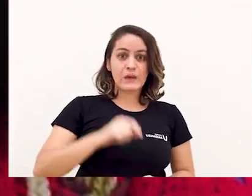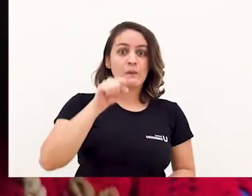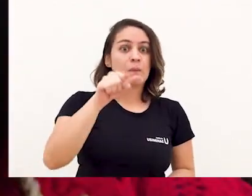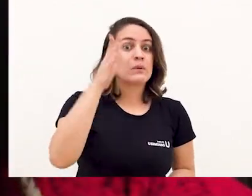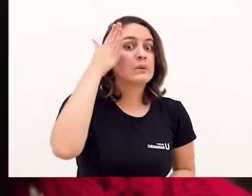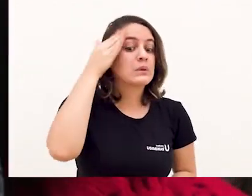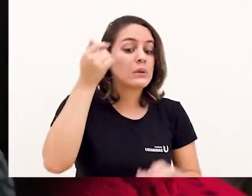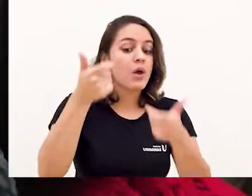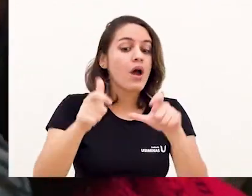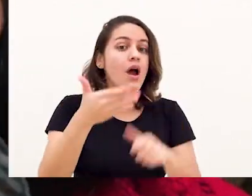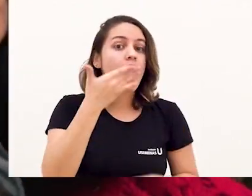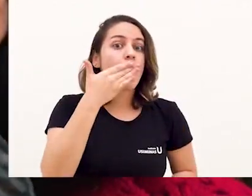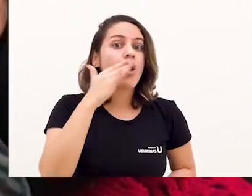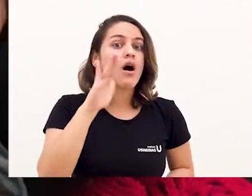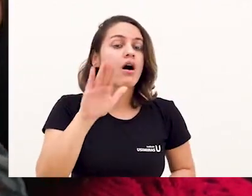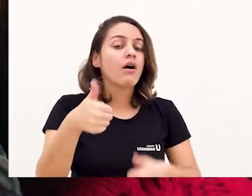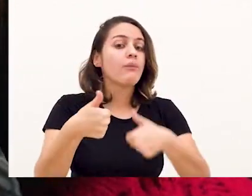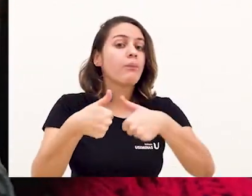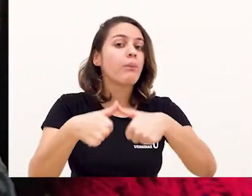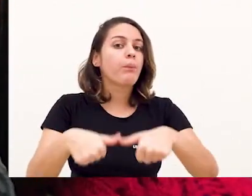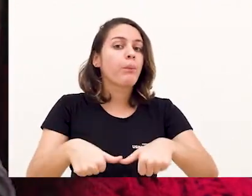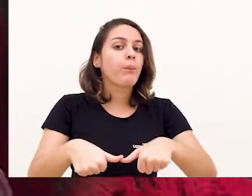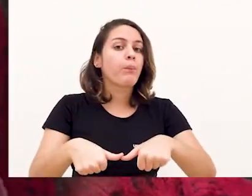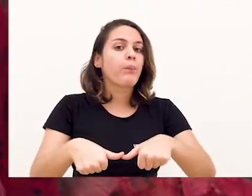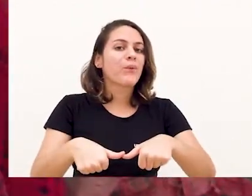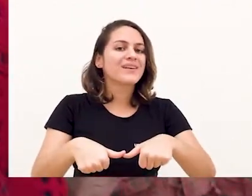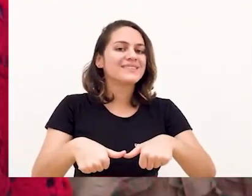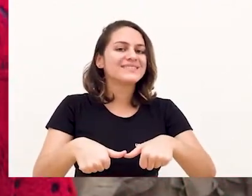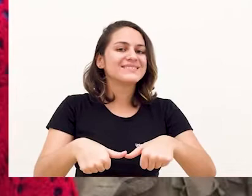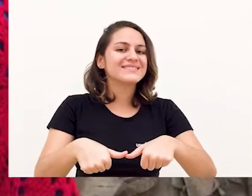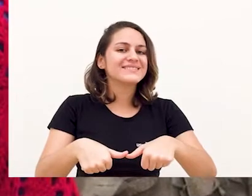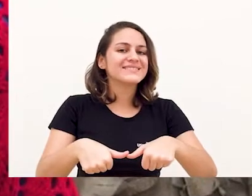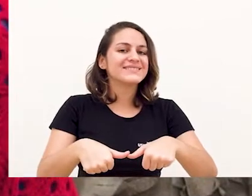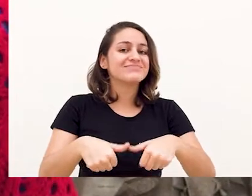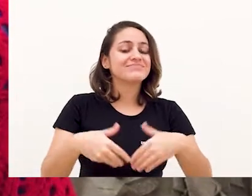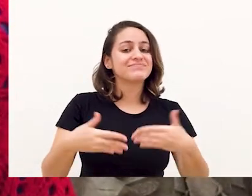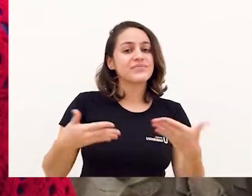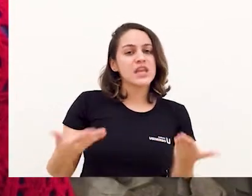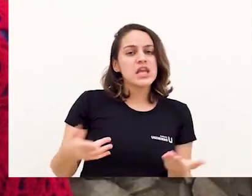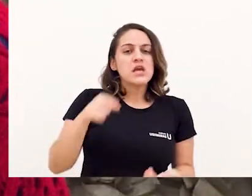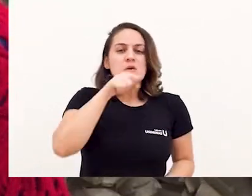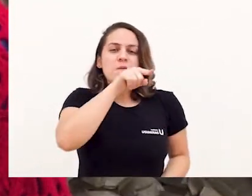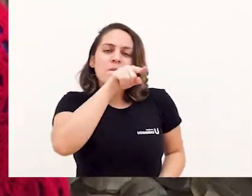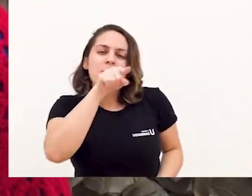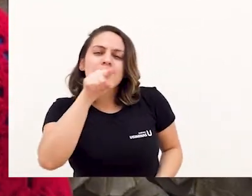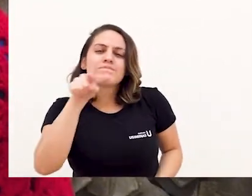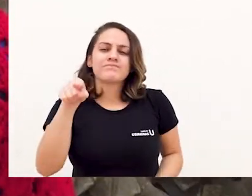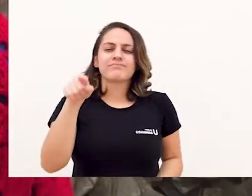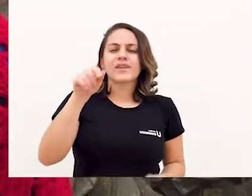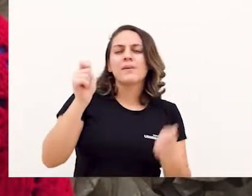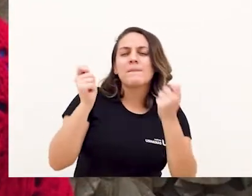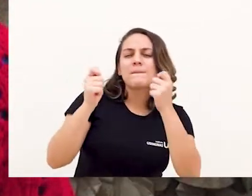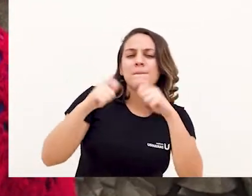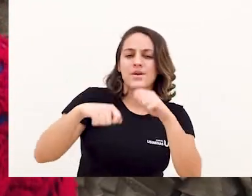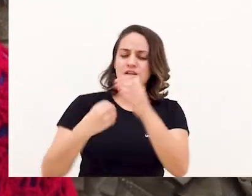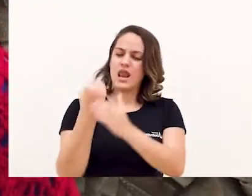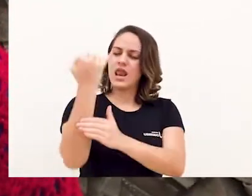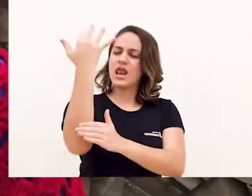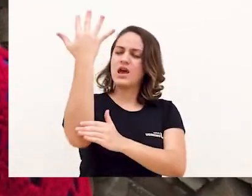Pra onde você acha que ela foi, hein? E nesse inverno, quando você for passar por ali,